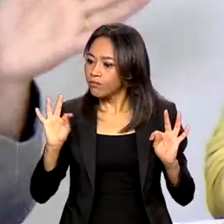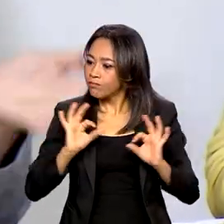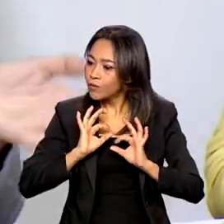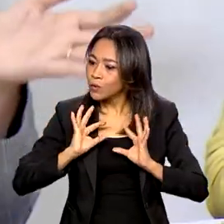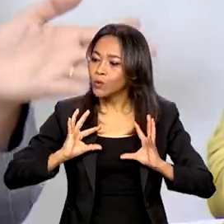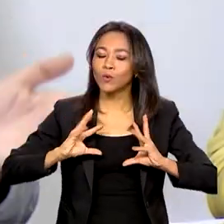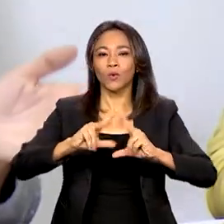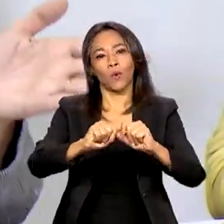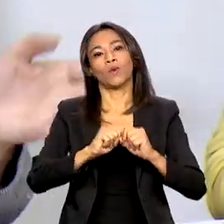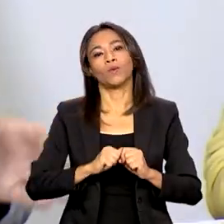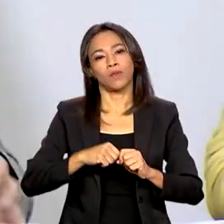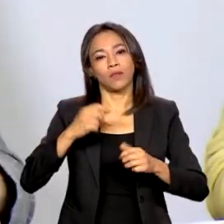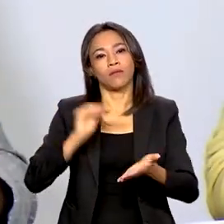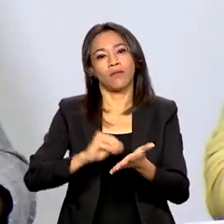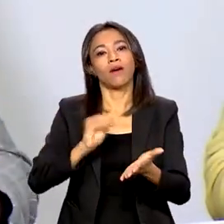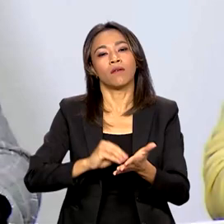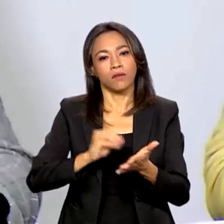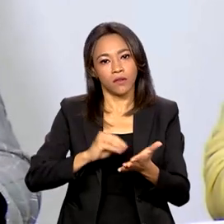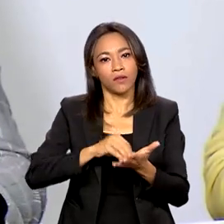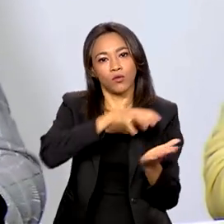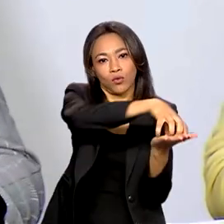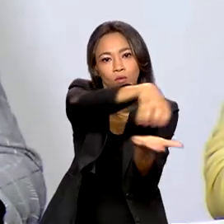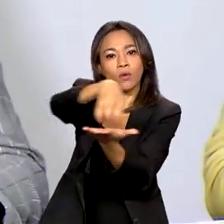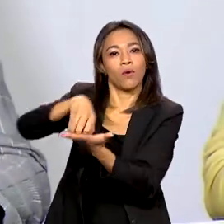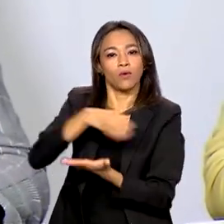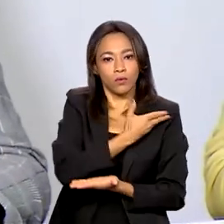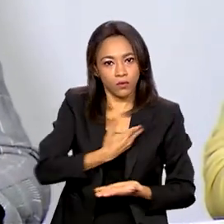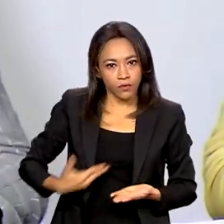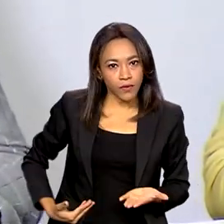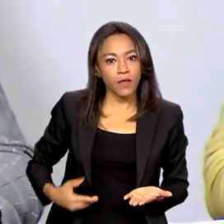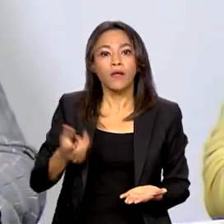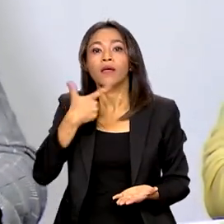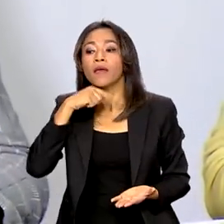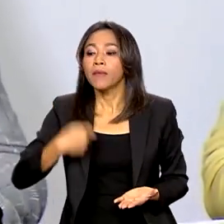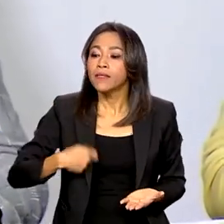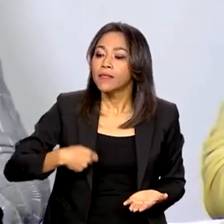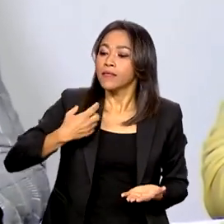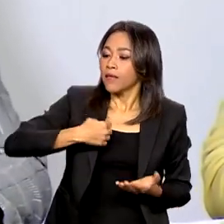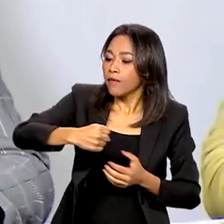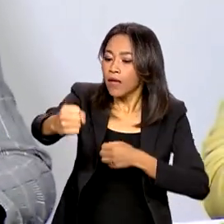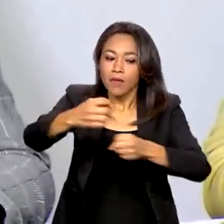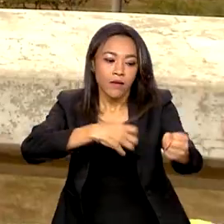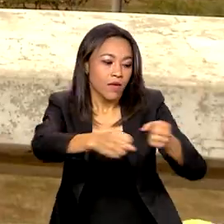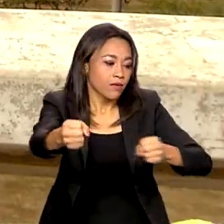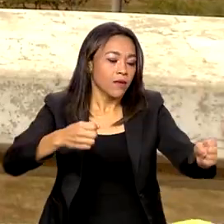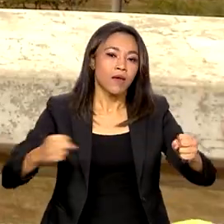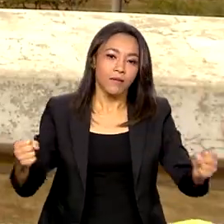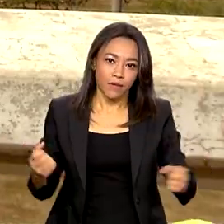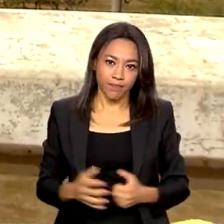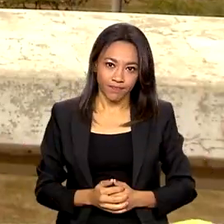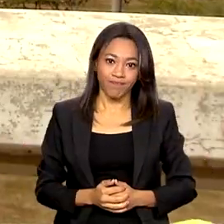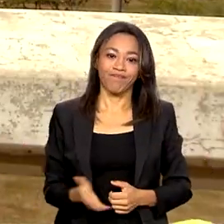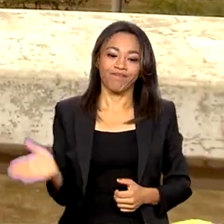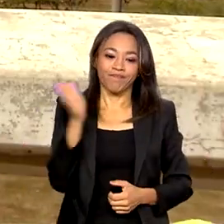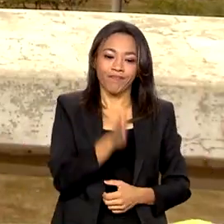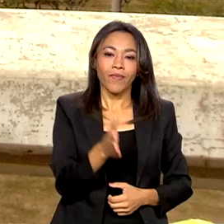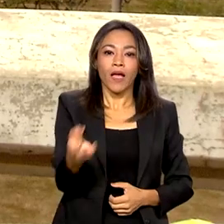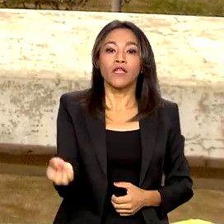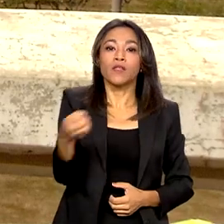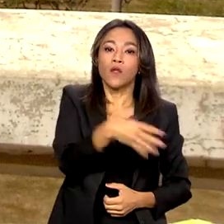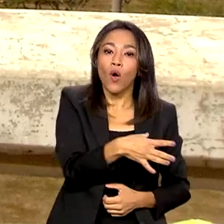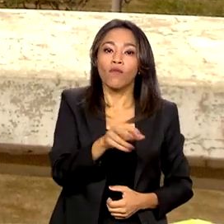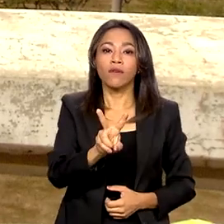pouco. E aí depois a vai começar a ver aqueles órgãos que, ok, a partir desses, quem precisa mais um pouco e a gente vai fazendo dessa forma. As novas vagas